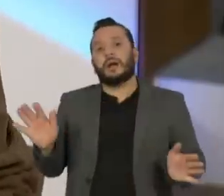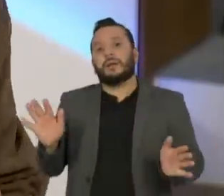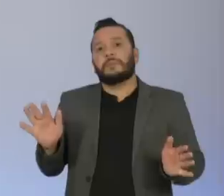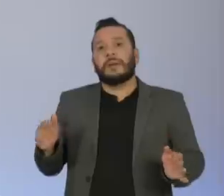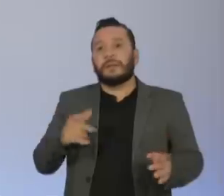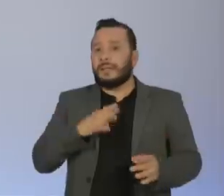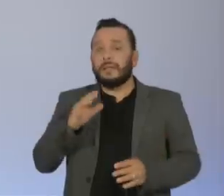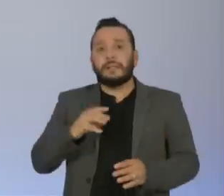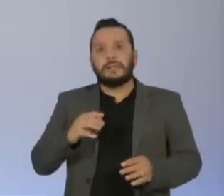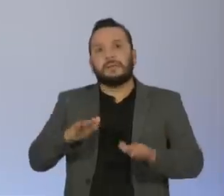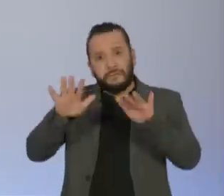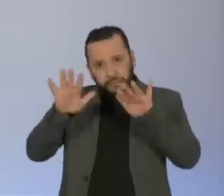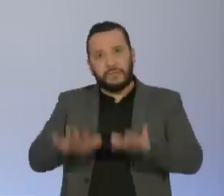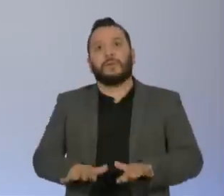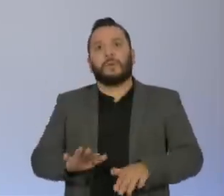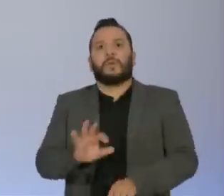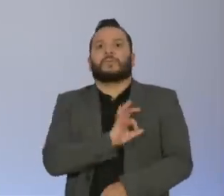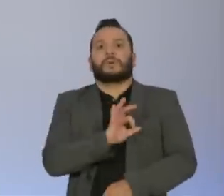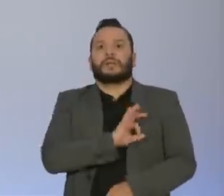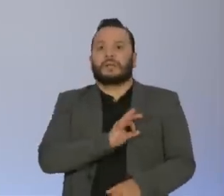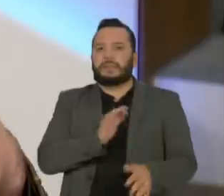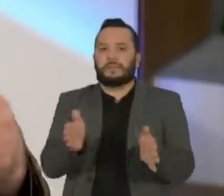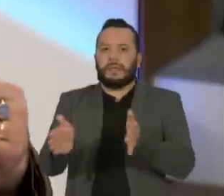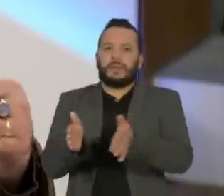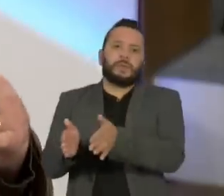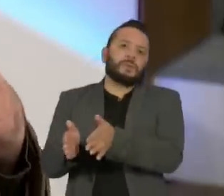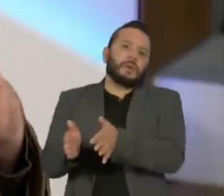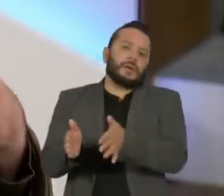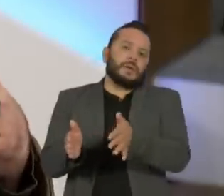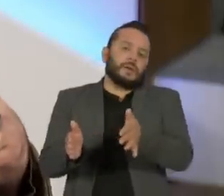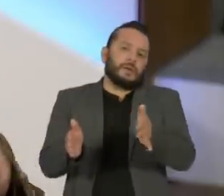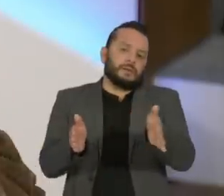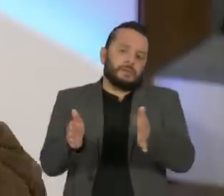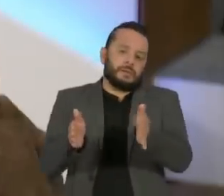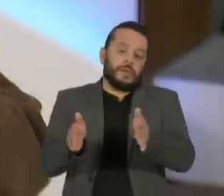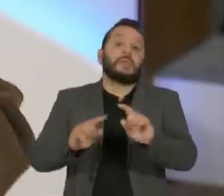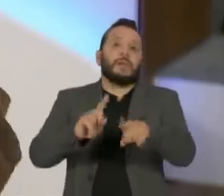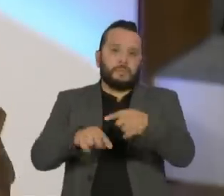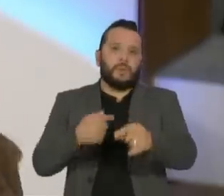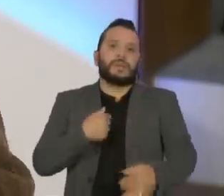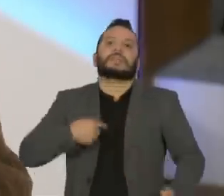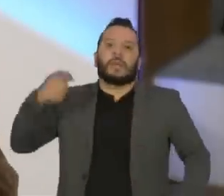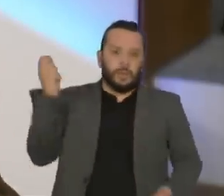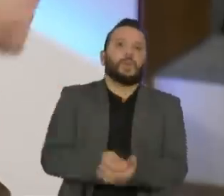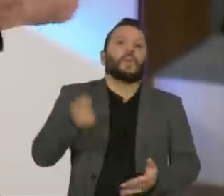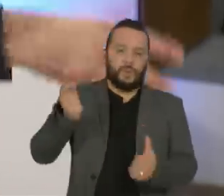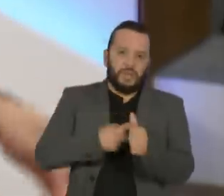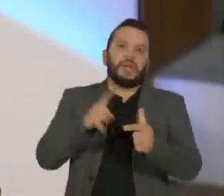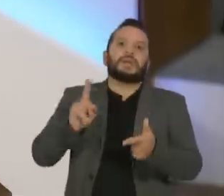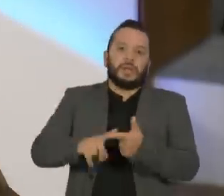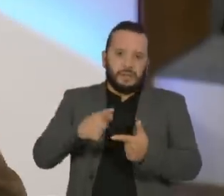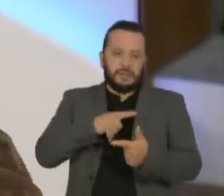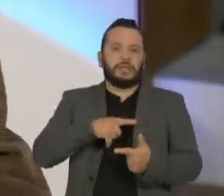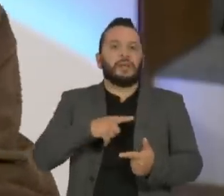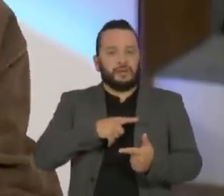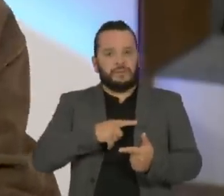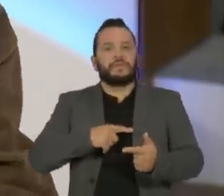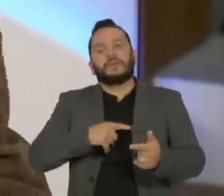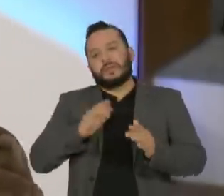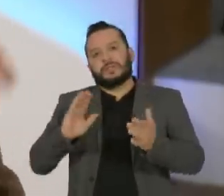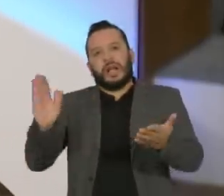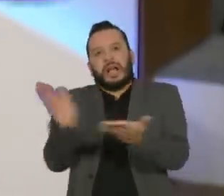espaço de tempo muito curto, né? E a partir da truculência, das caçações, do Ademar de Barros, do